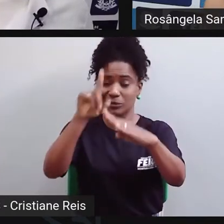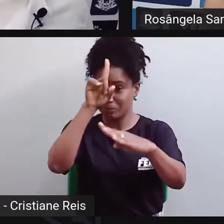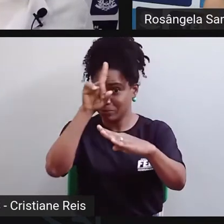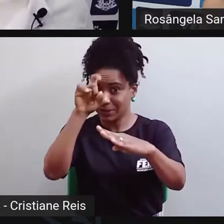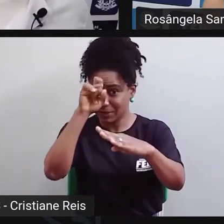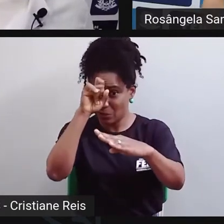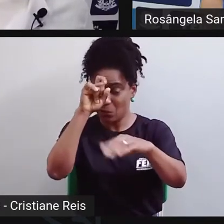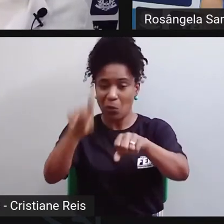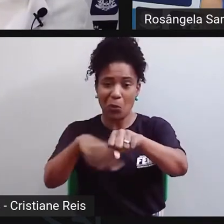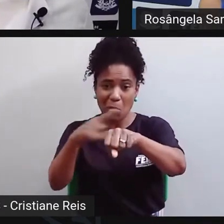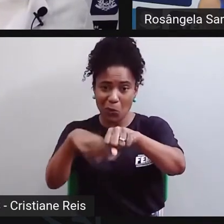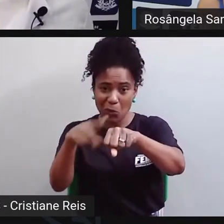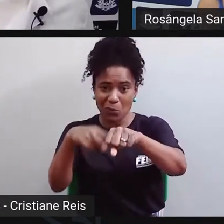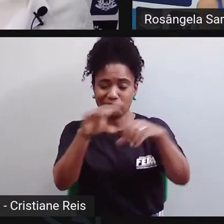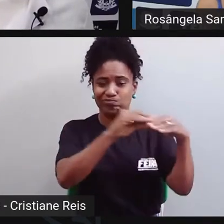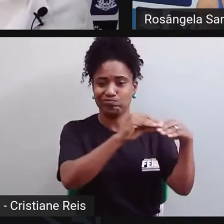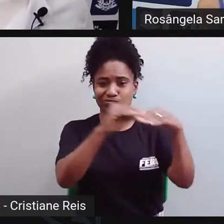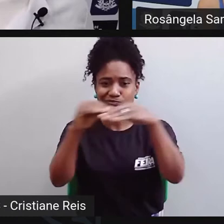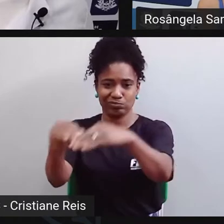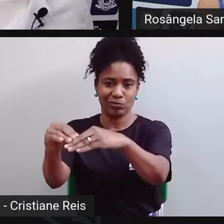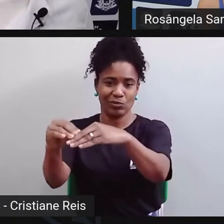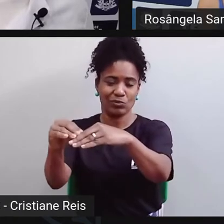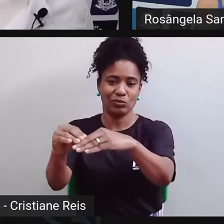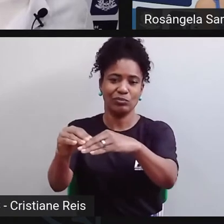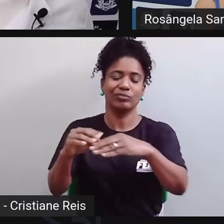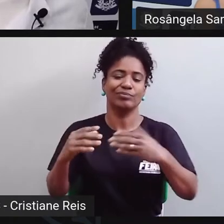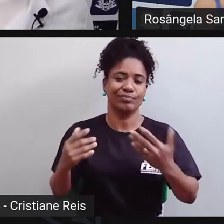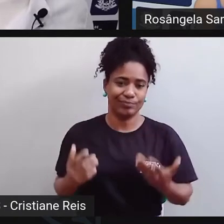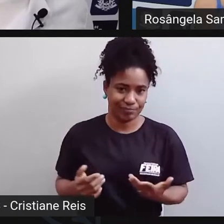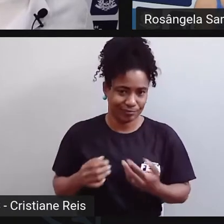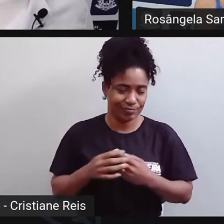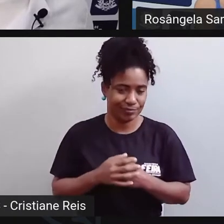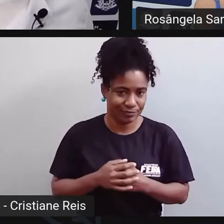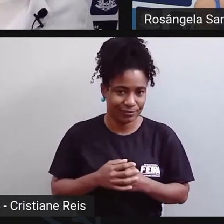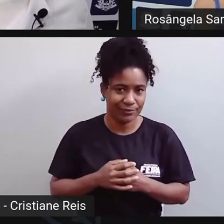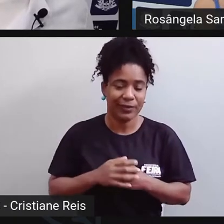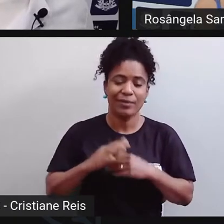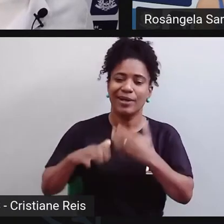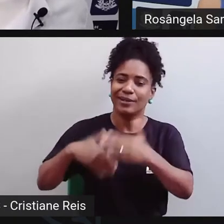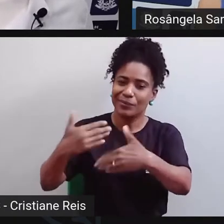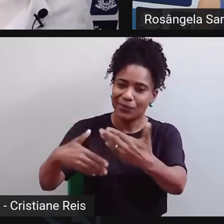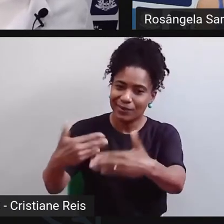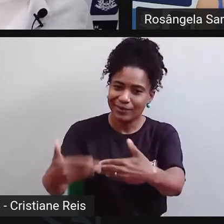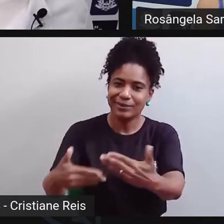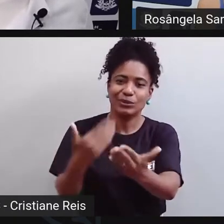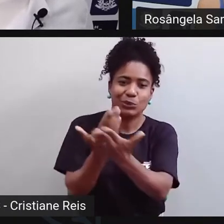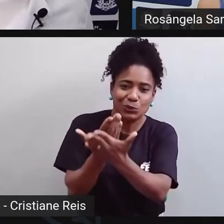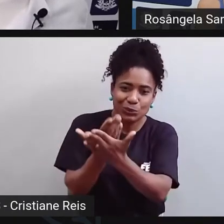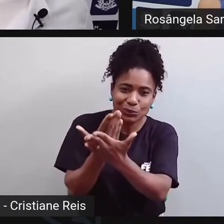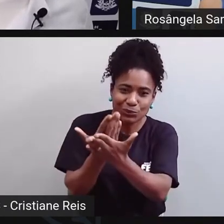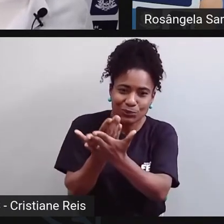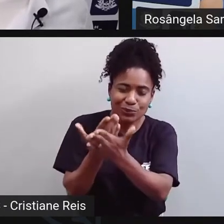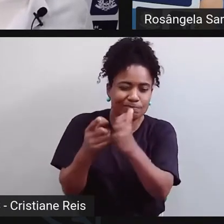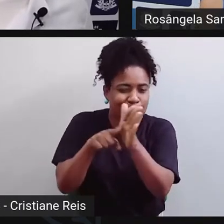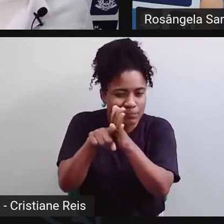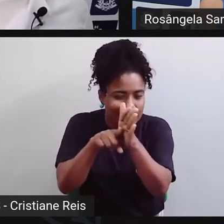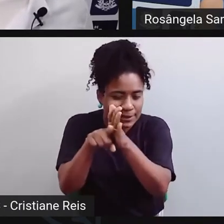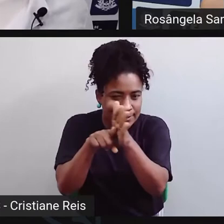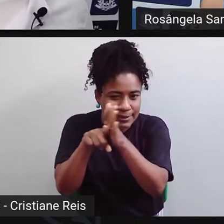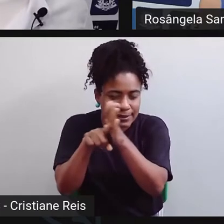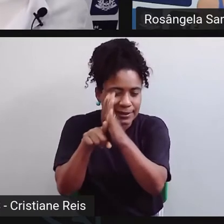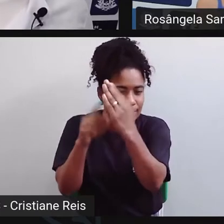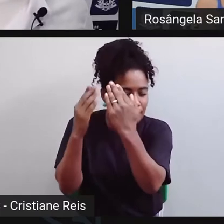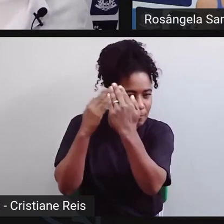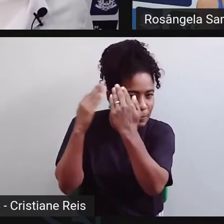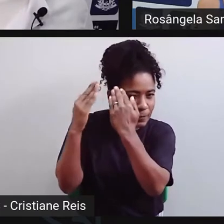que a psiquiatria passou a ser ciência, né? E começou a se ver